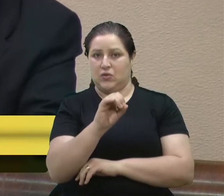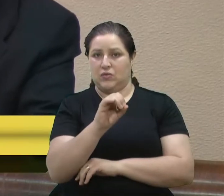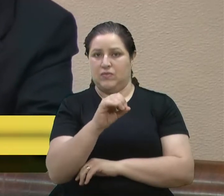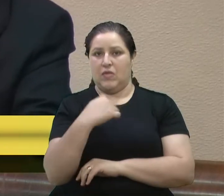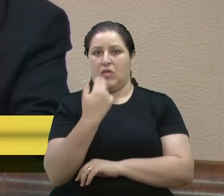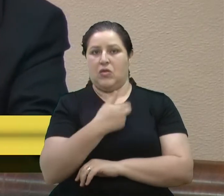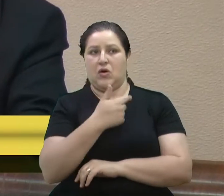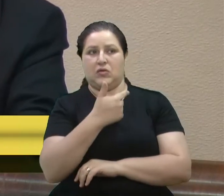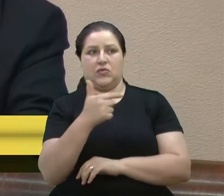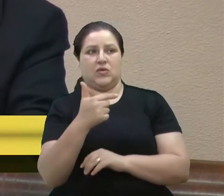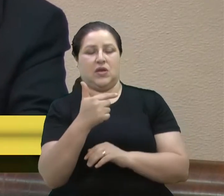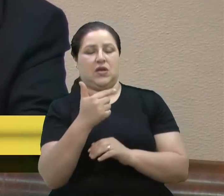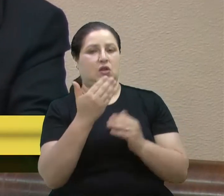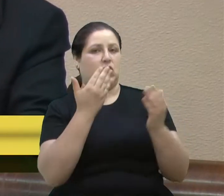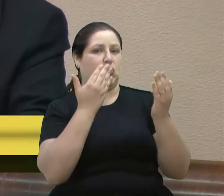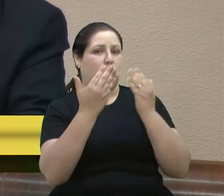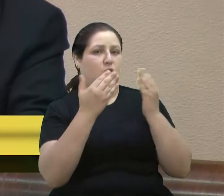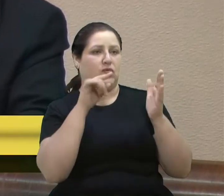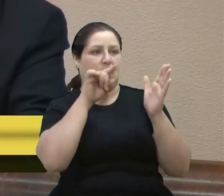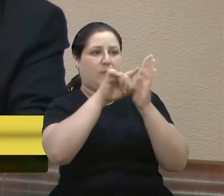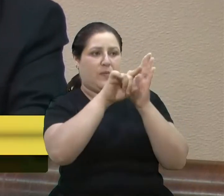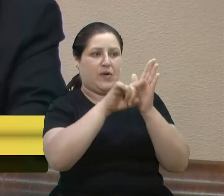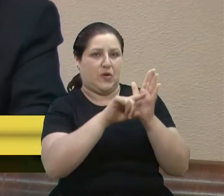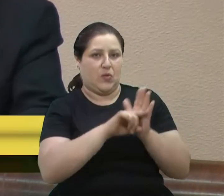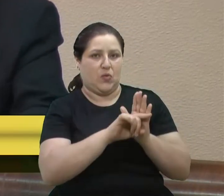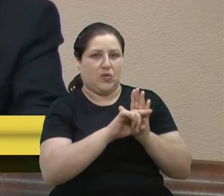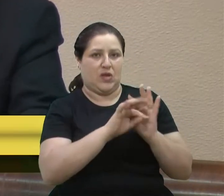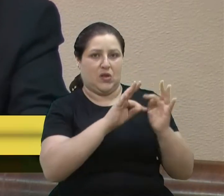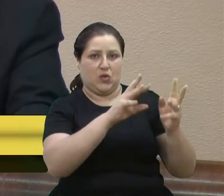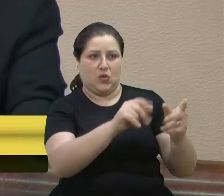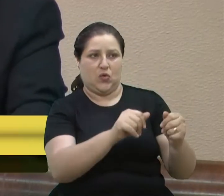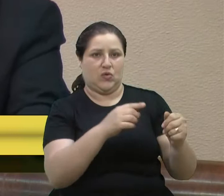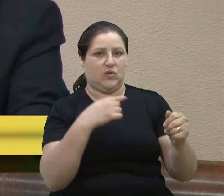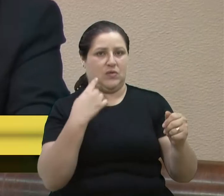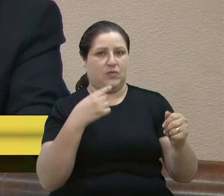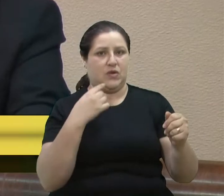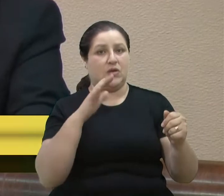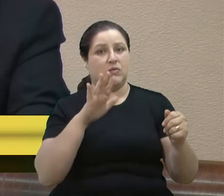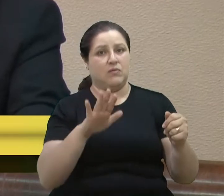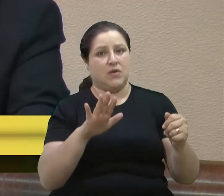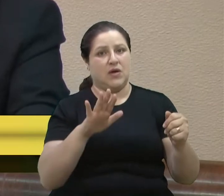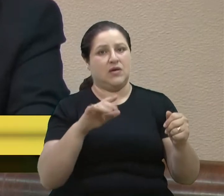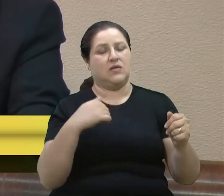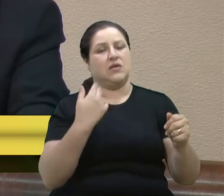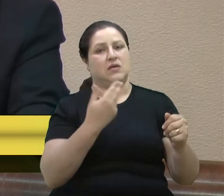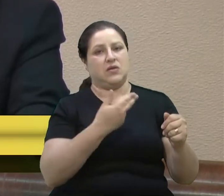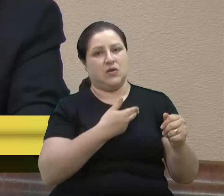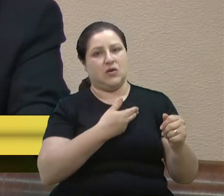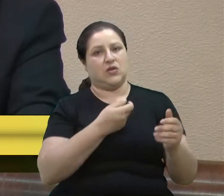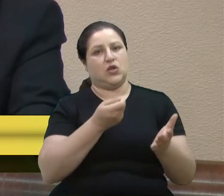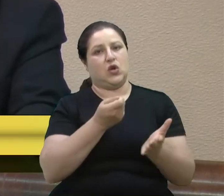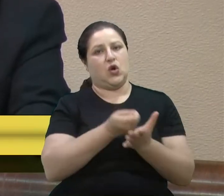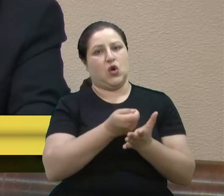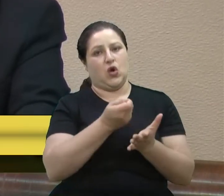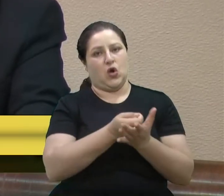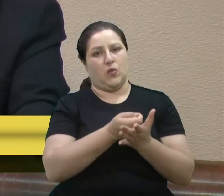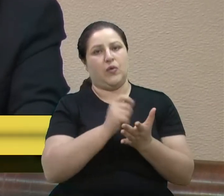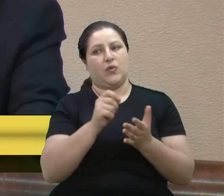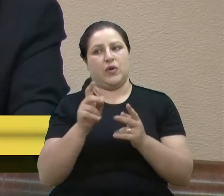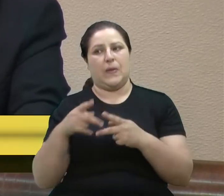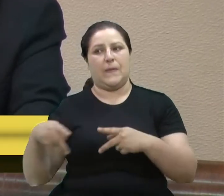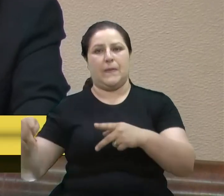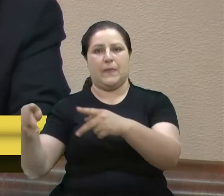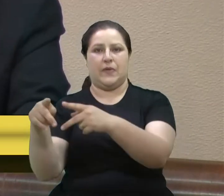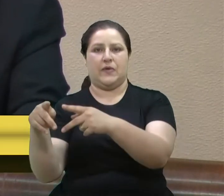todos os parlamentares, mas eu acho que o mínimo que nós podemos cobrar é que a população também